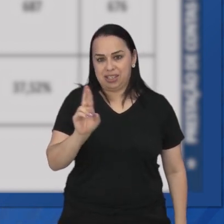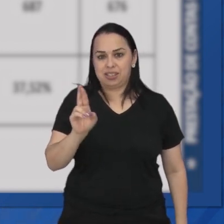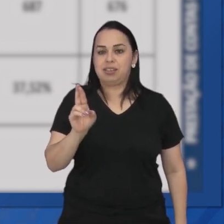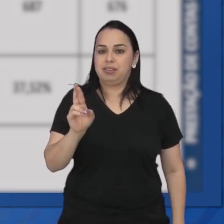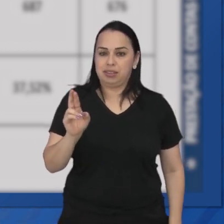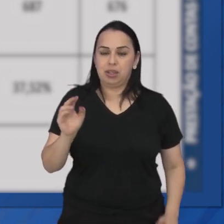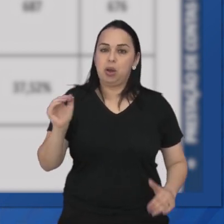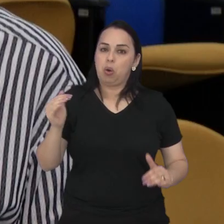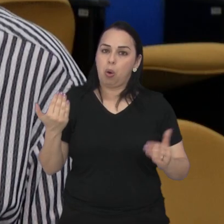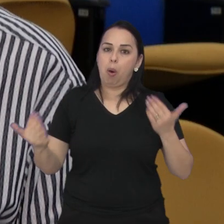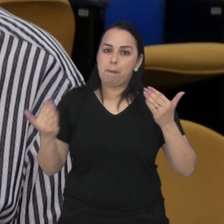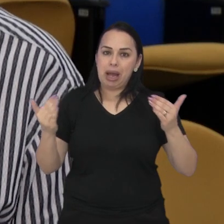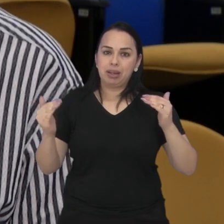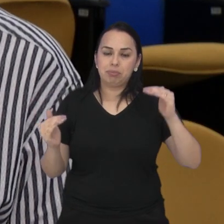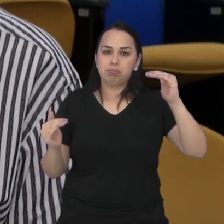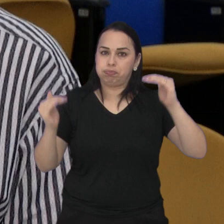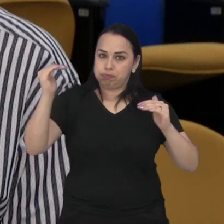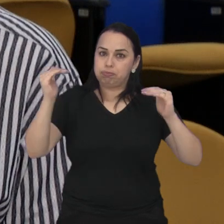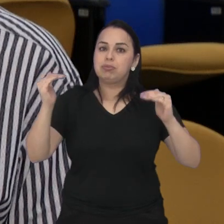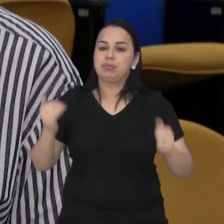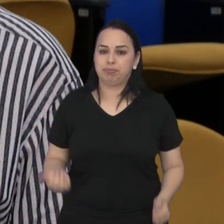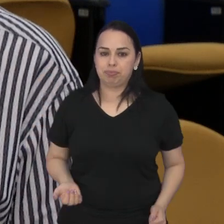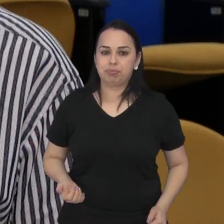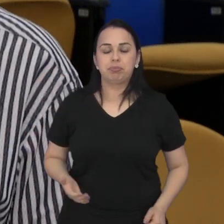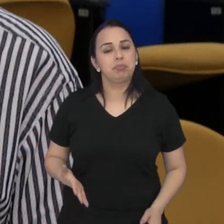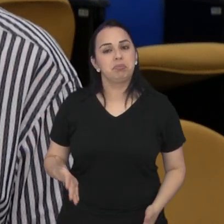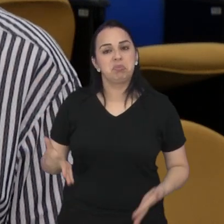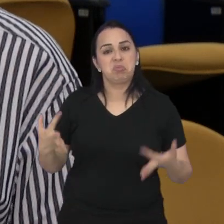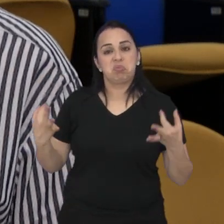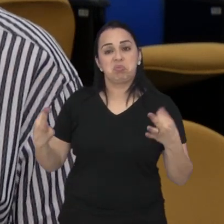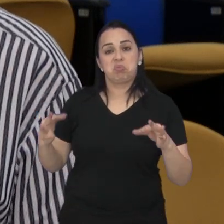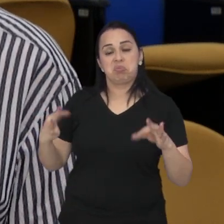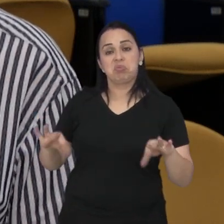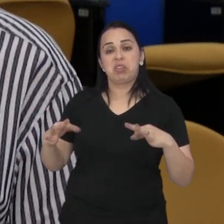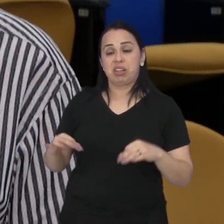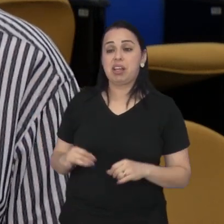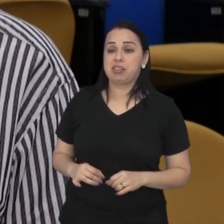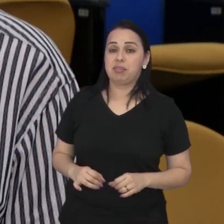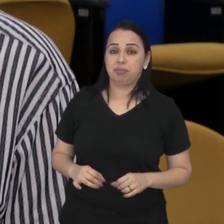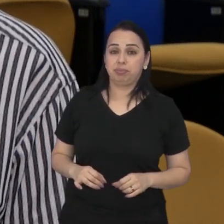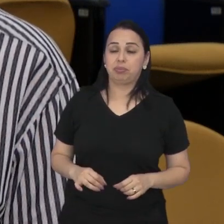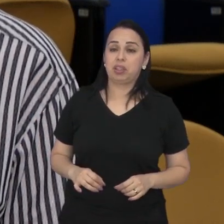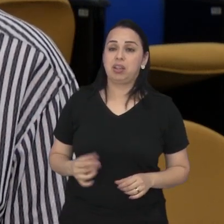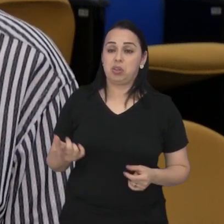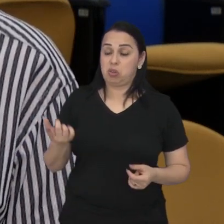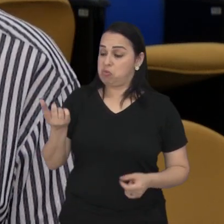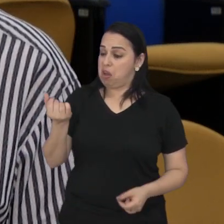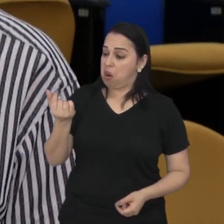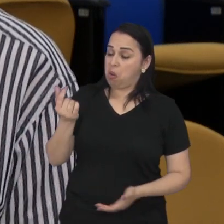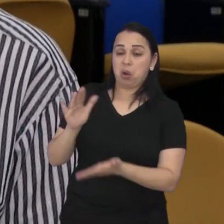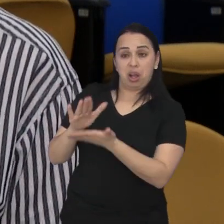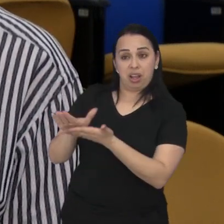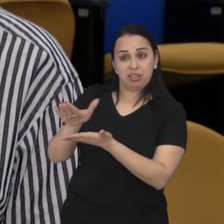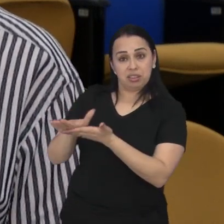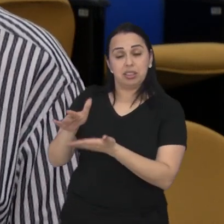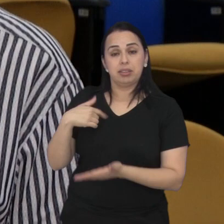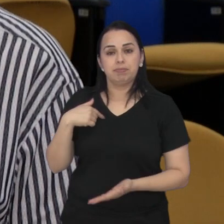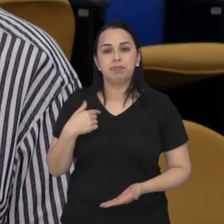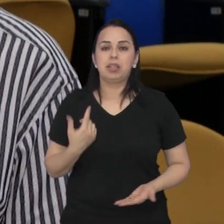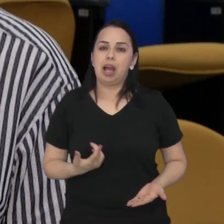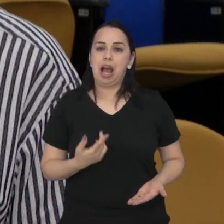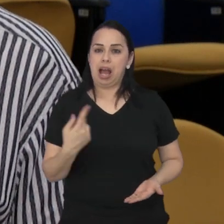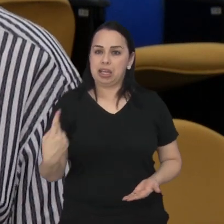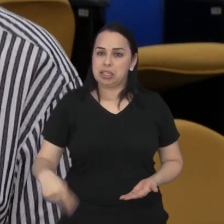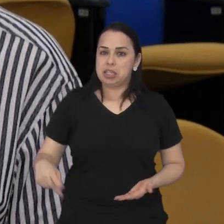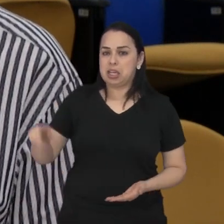determinado por lei. Eu acho que o município está bem cômodo nos valores. Você